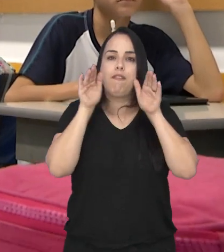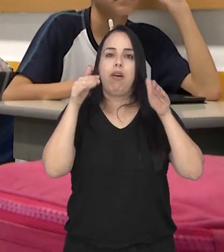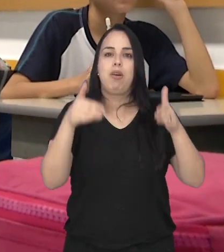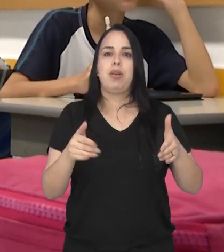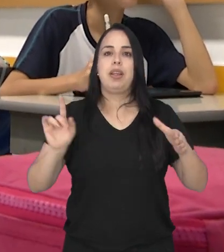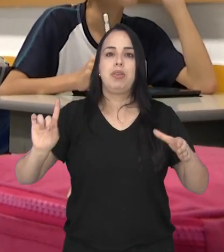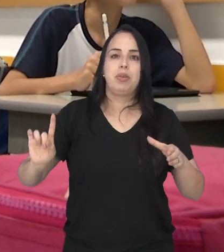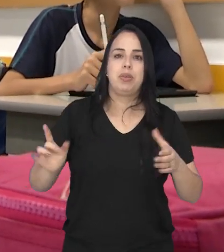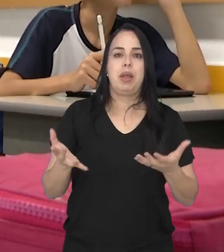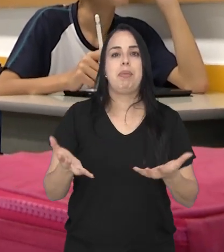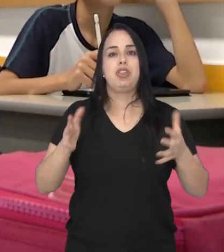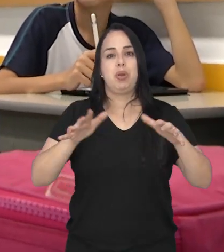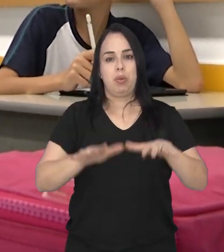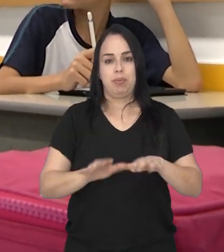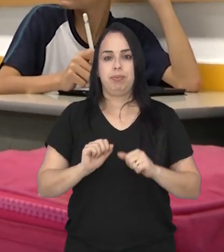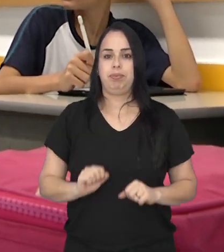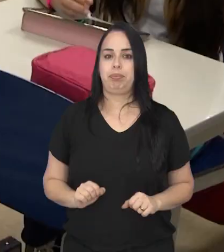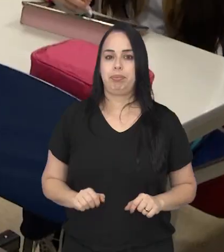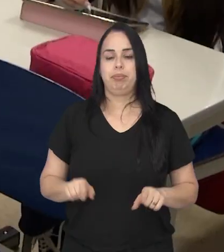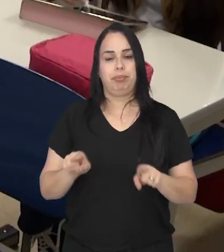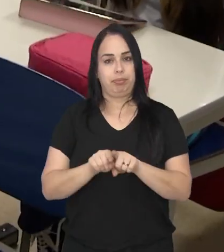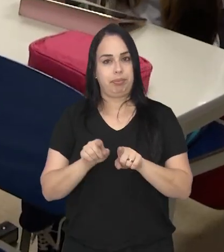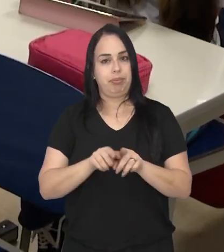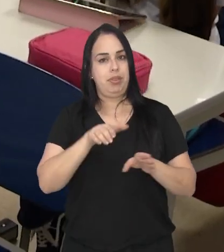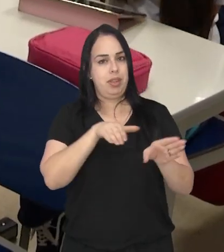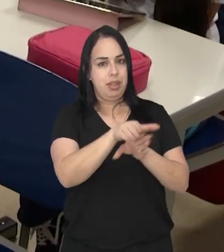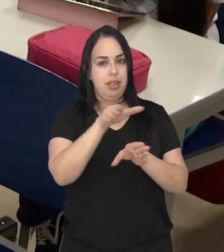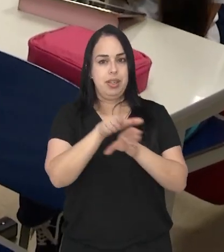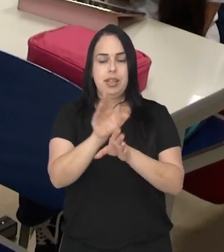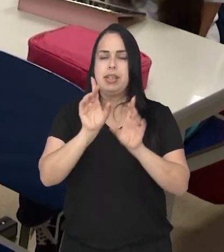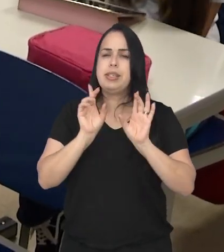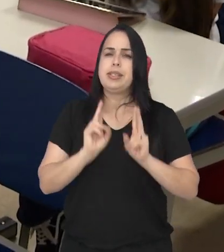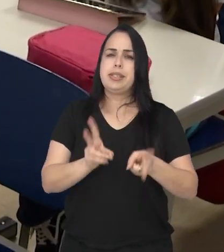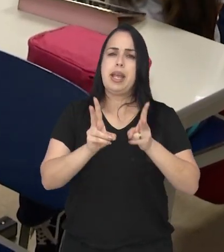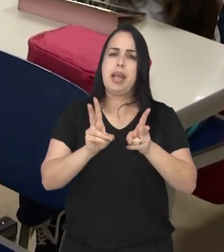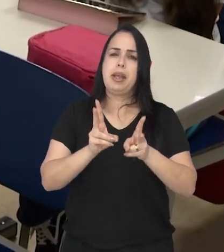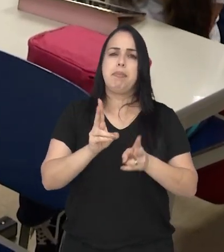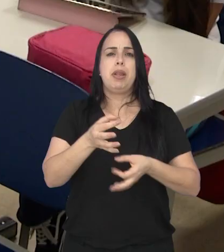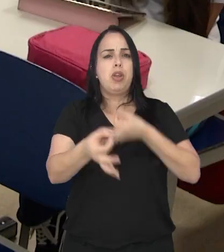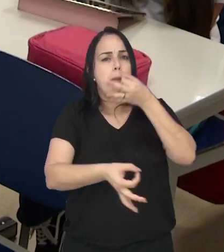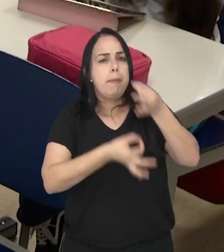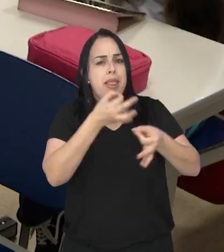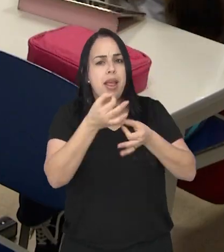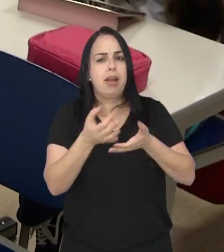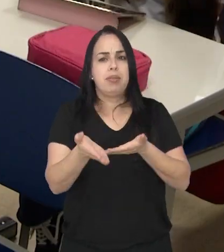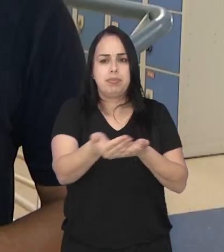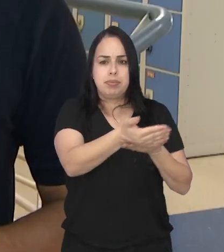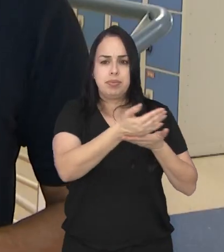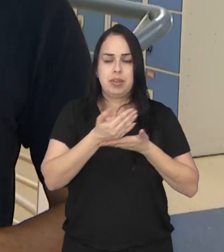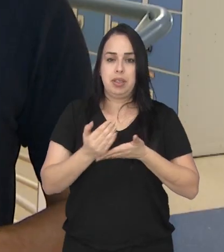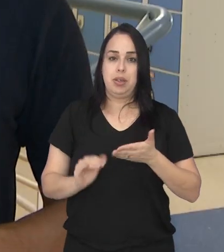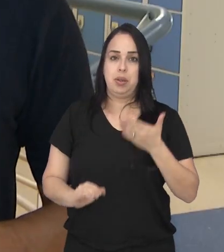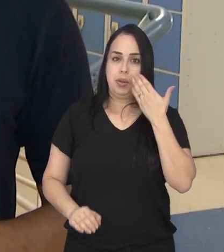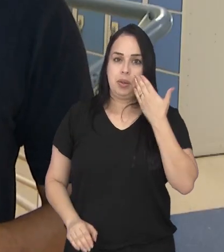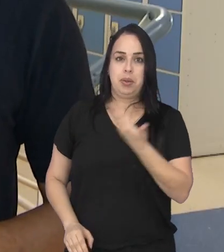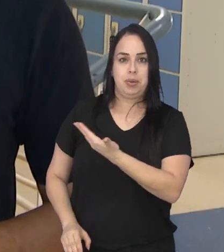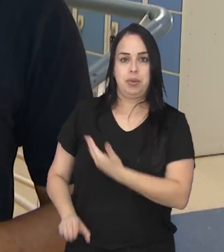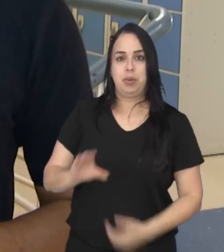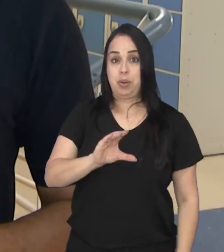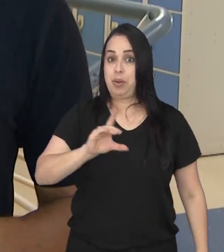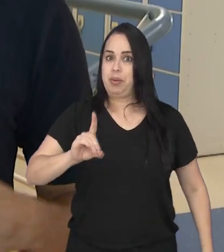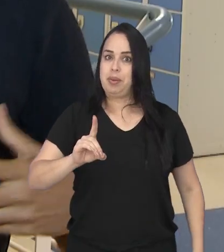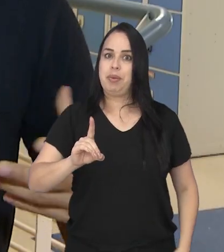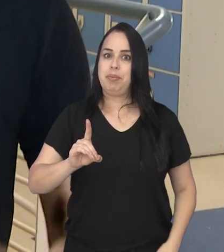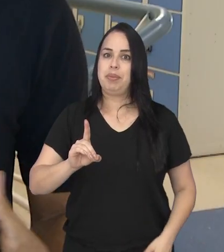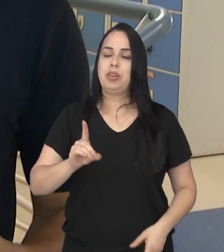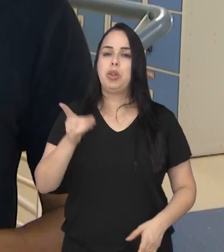voltadas para a inclusão. Além disso, orientadores estão sempre disponíveis para ouvir os alunos. Segundo o coordenador